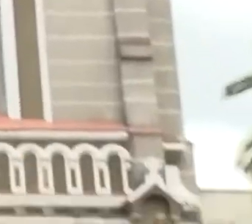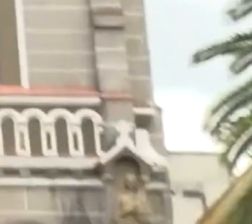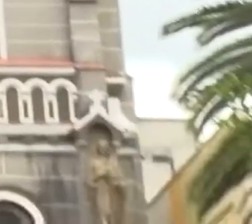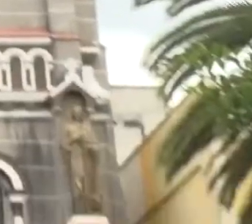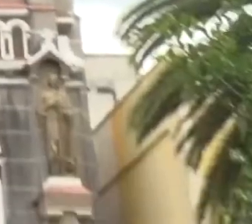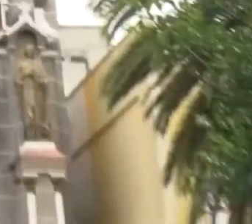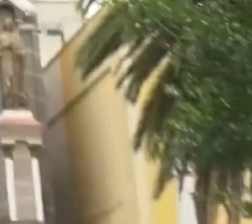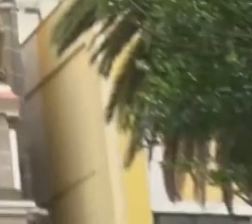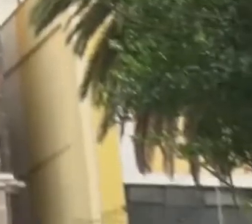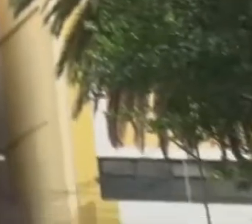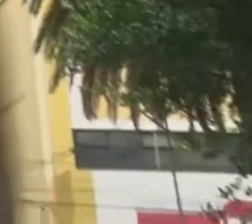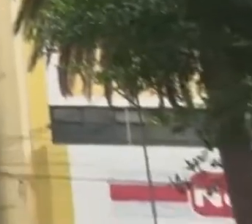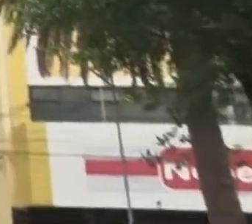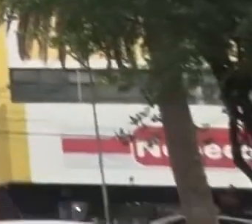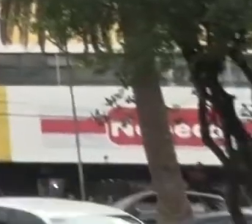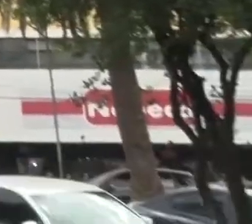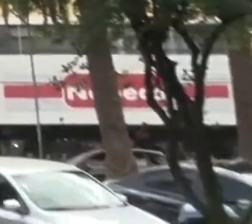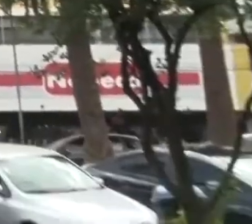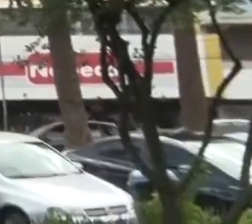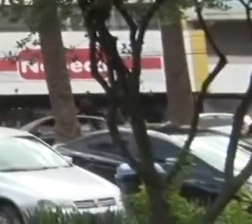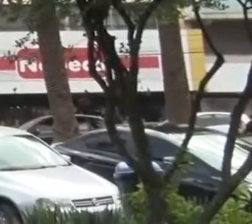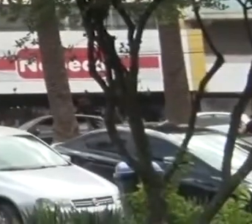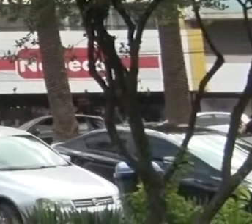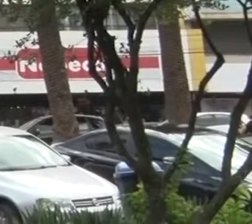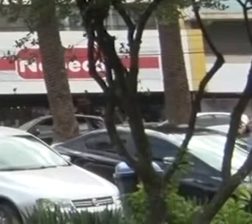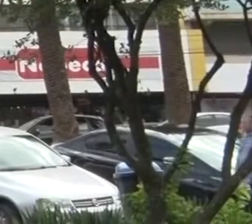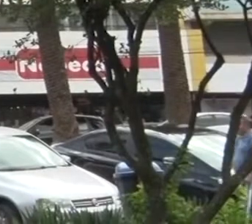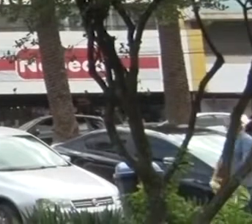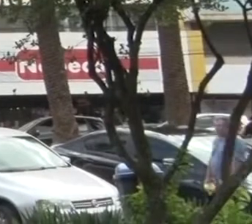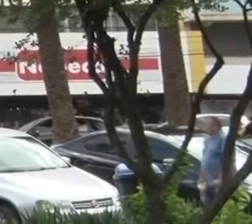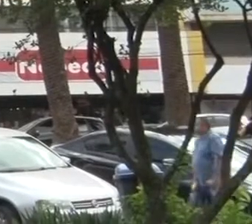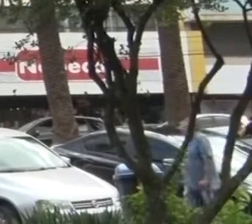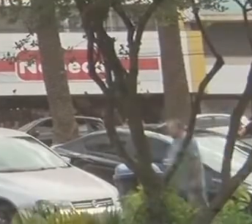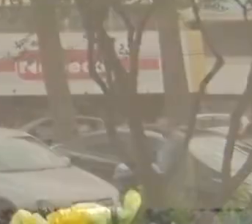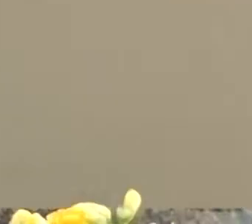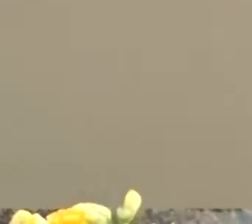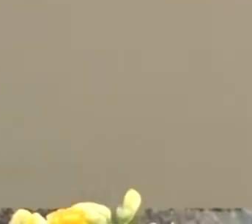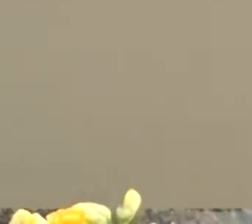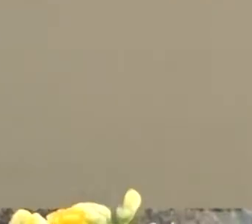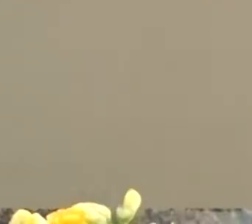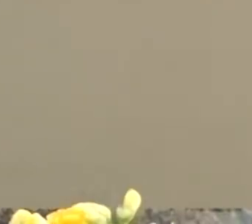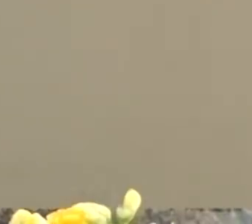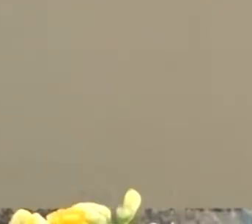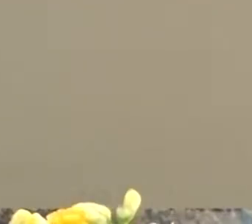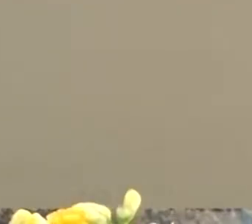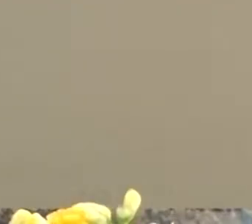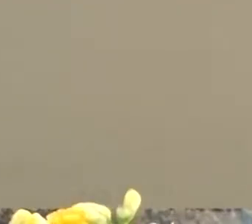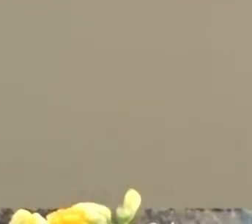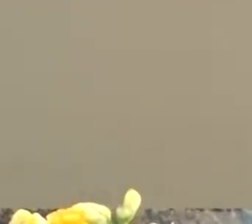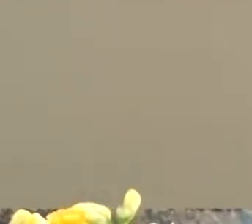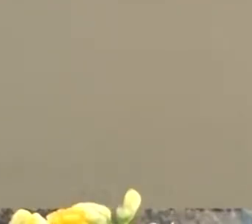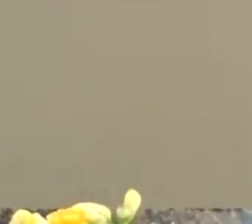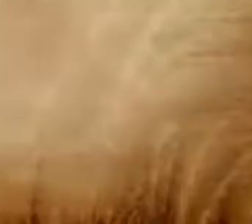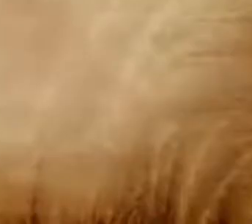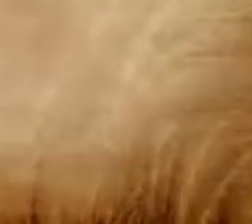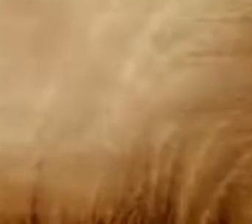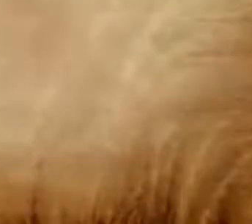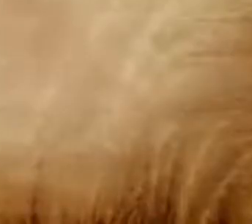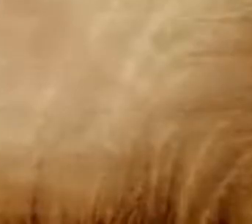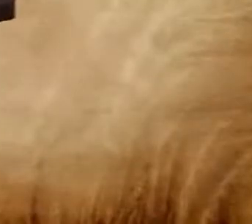O local no coração da cidade, todos os dias é visitado por milhares de devotos da Padroeira do Brasil.